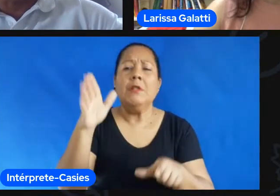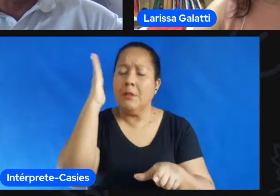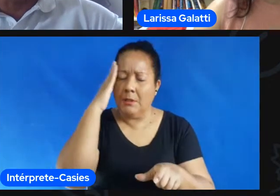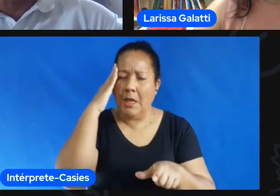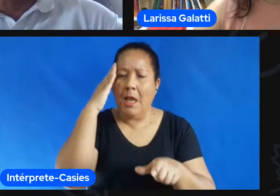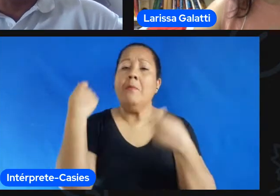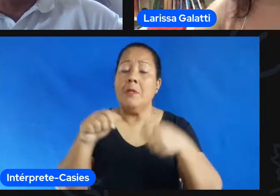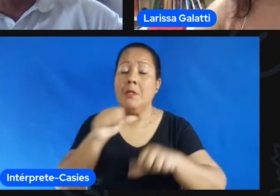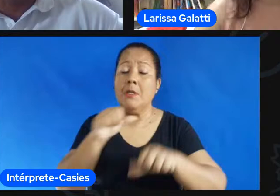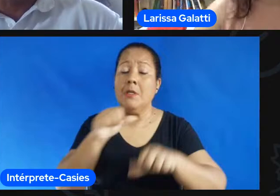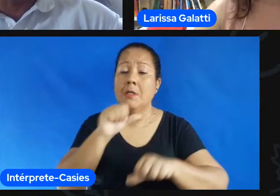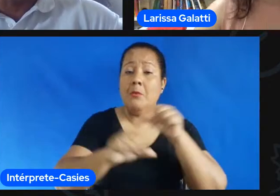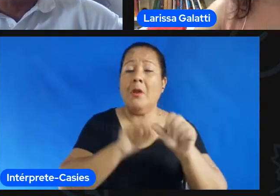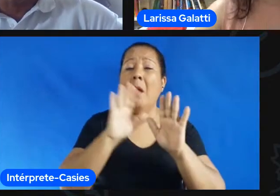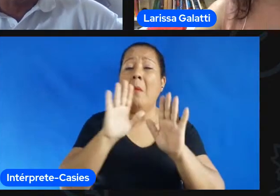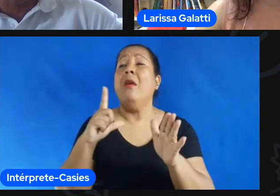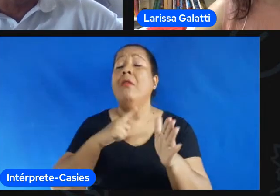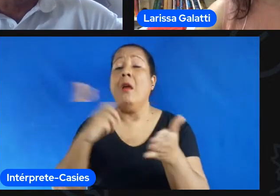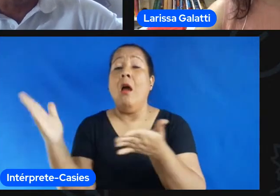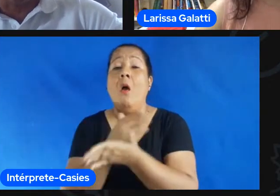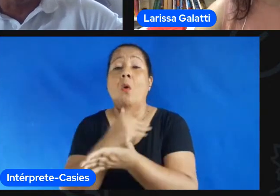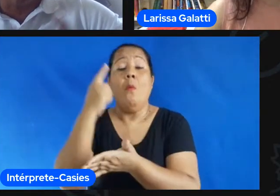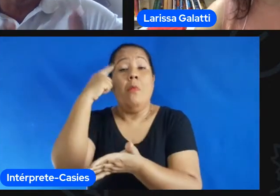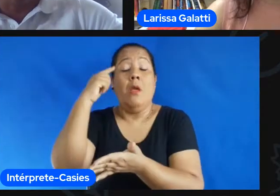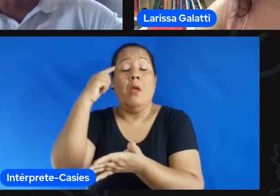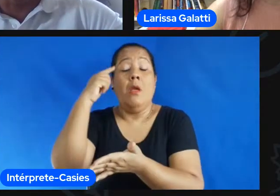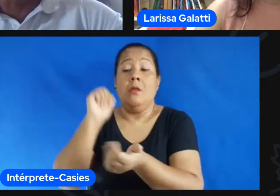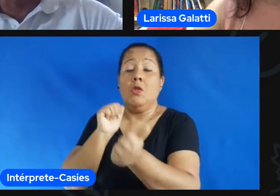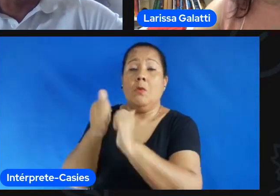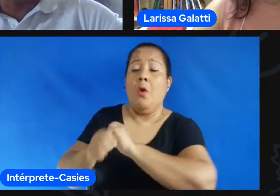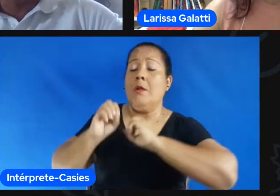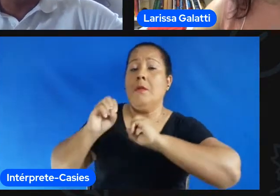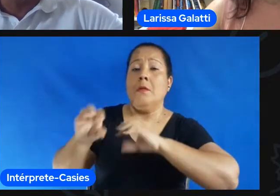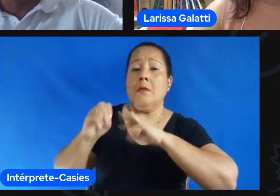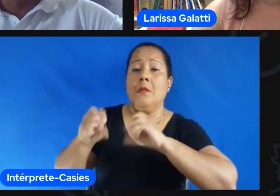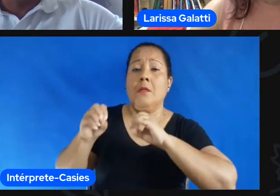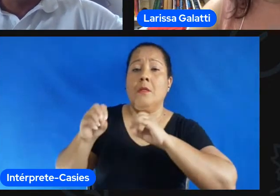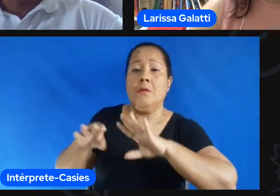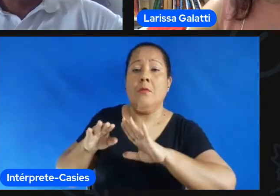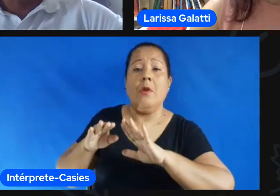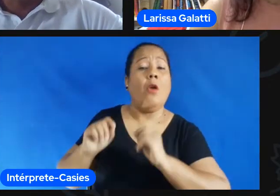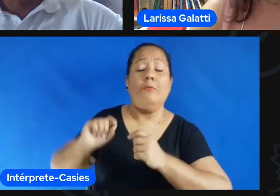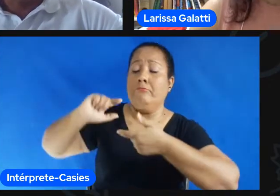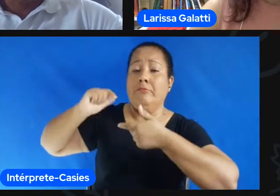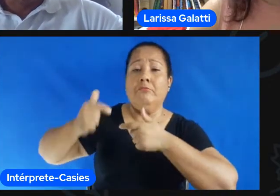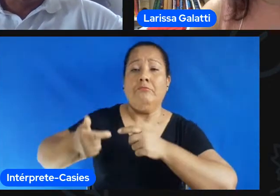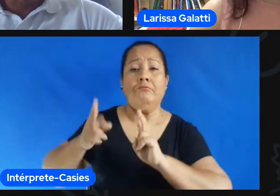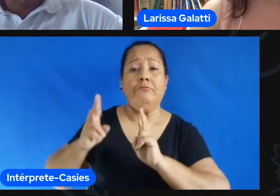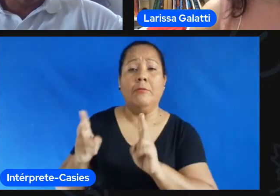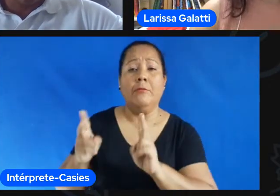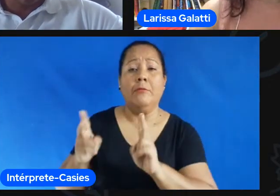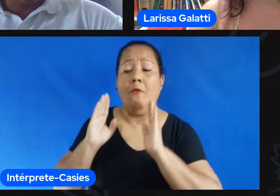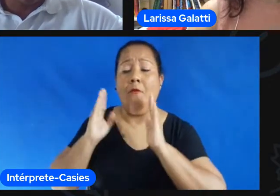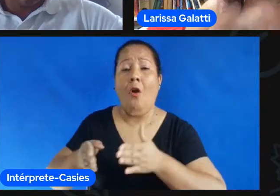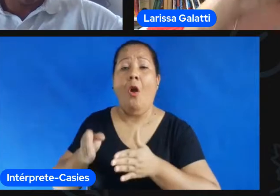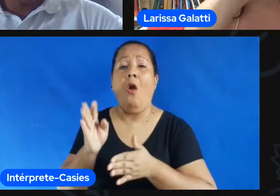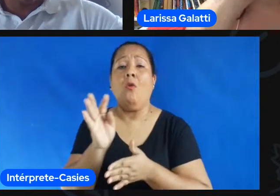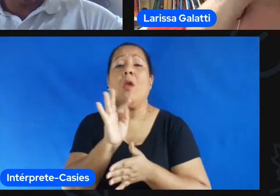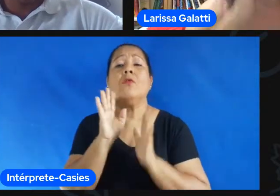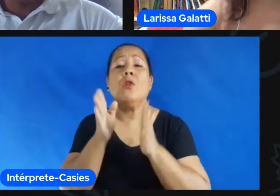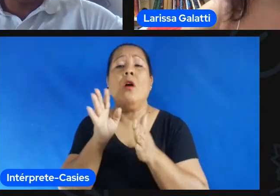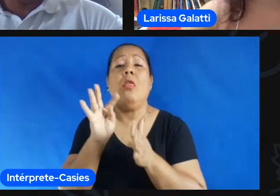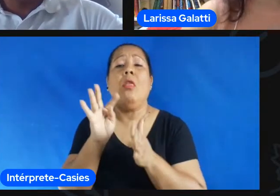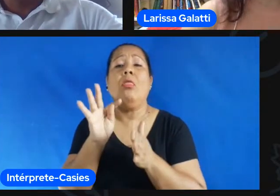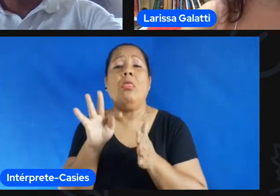o esporte é apenas uma questão técnica né como que a gente muda como mudar isso excelente pergunta né é